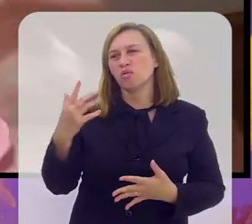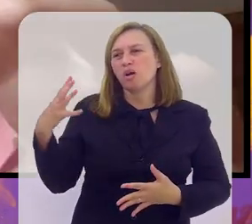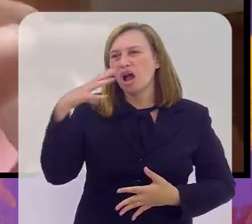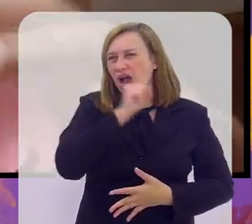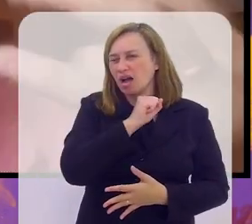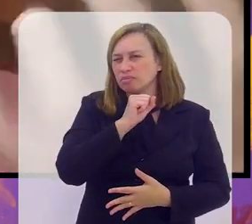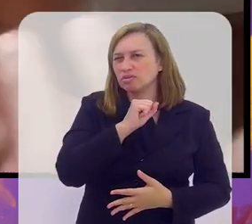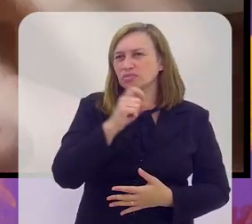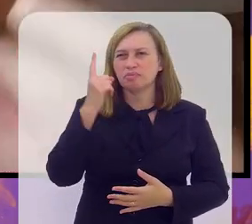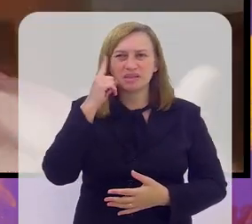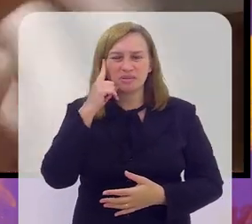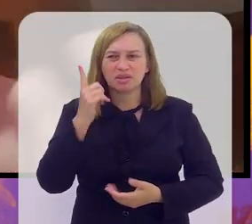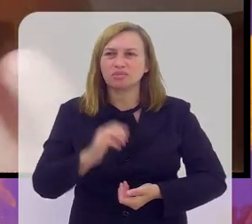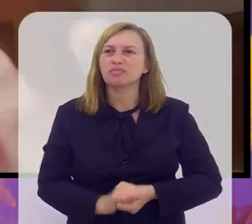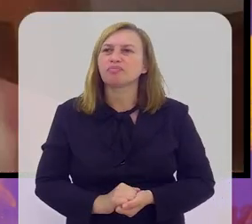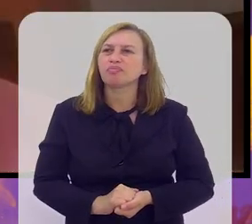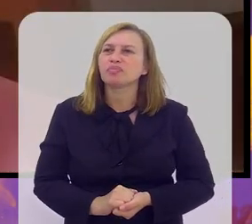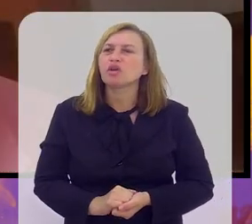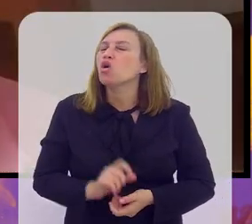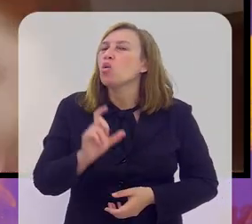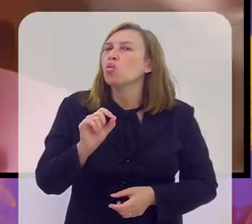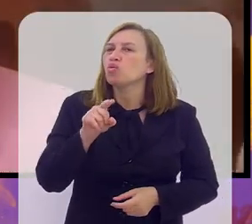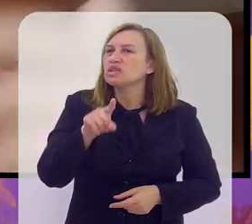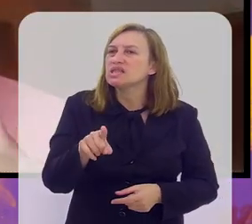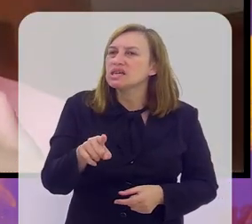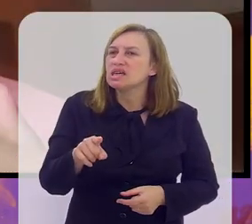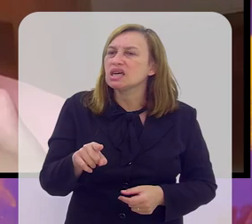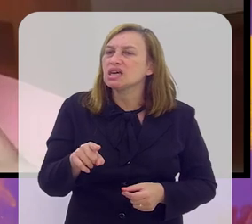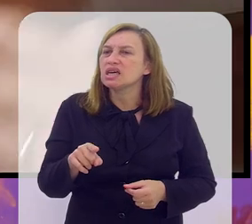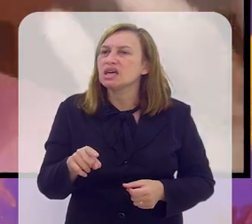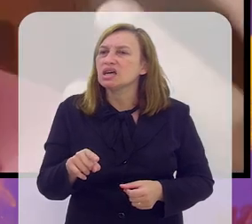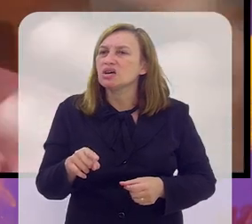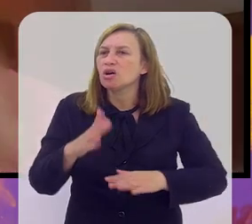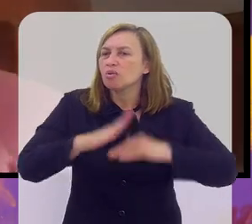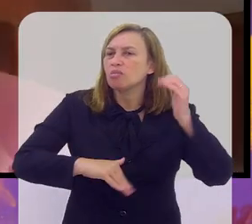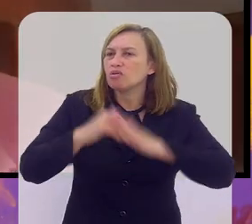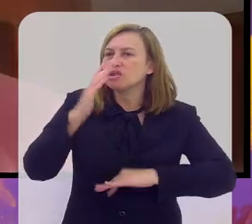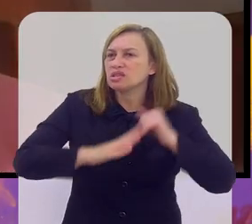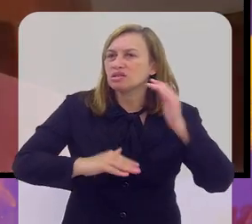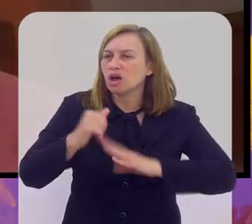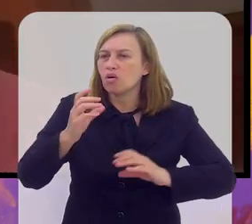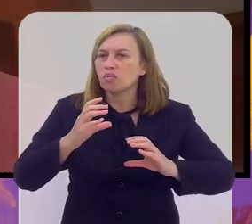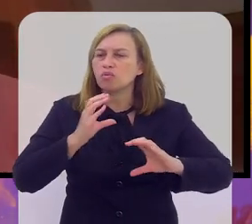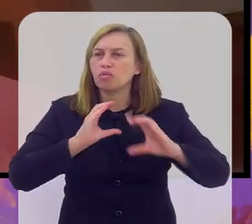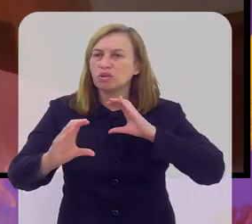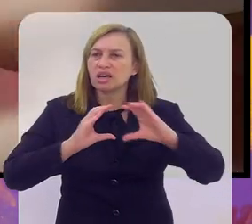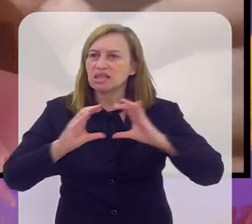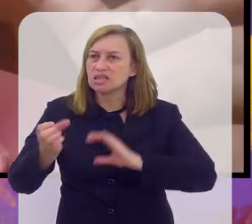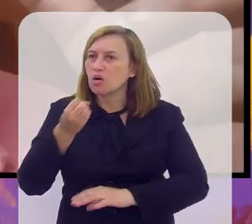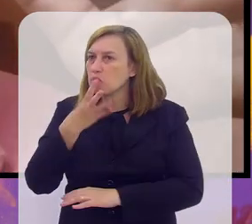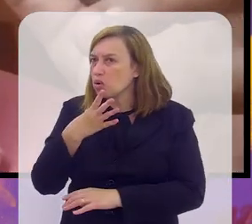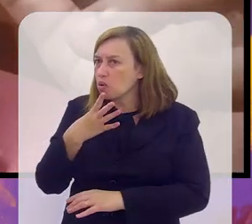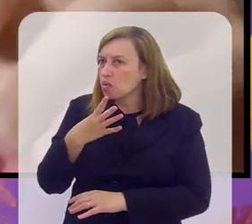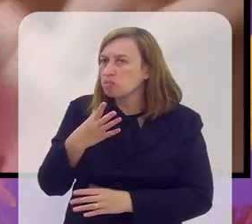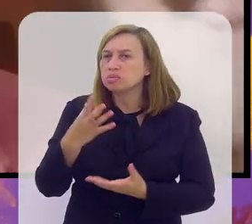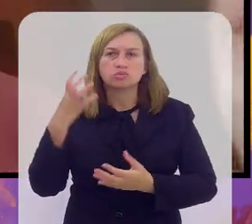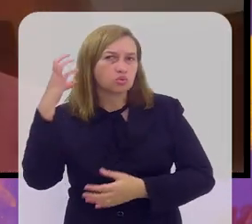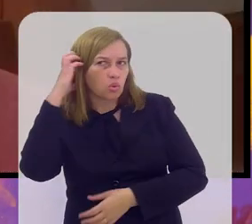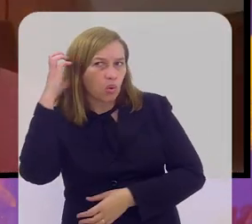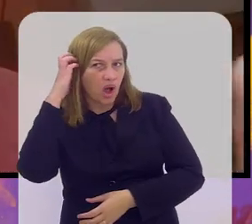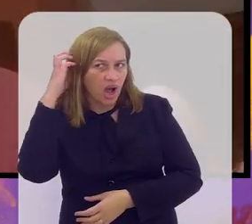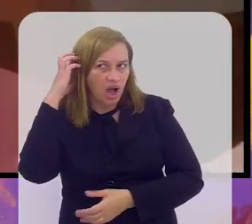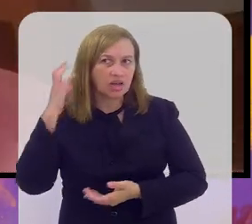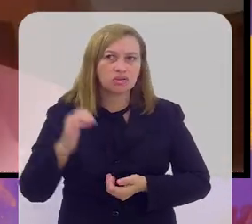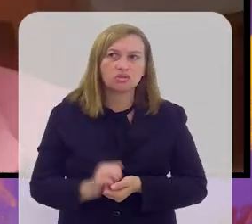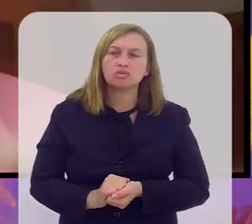É, vou fazer uma rápida analogia com a nossa profissão. Por que você foi e é um grande profissional de comunicação? E, especialmente